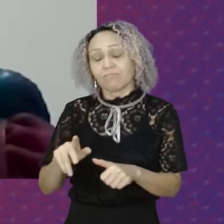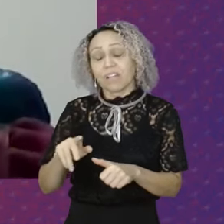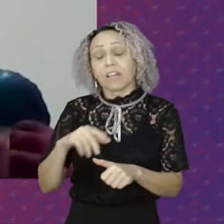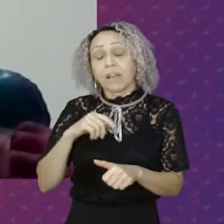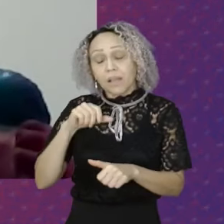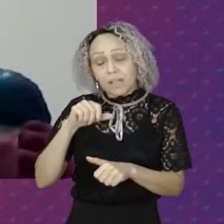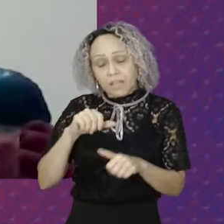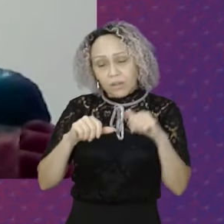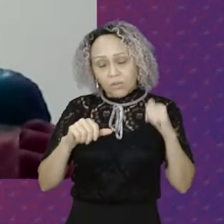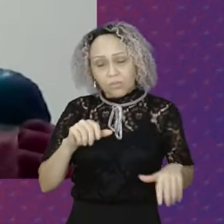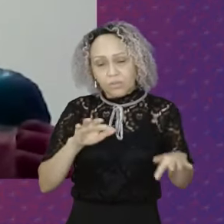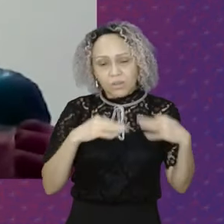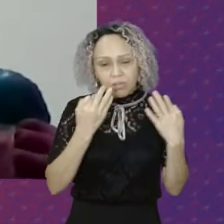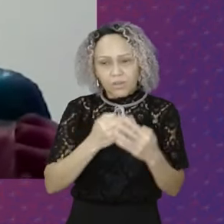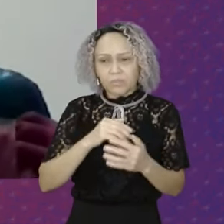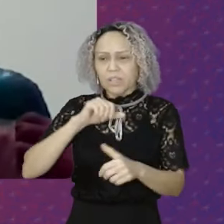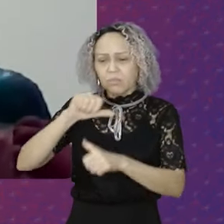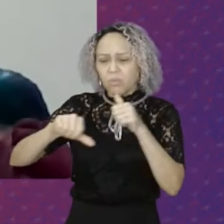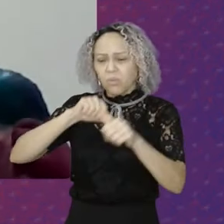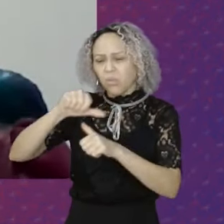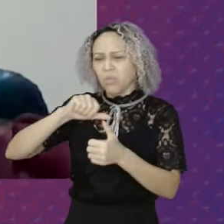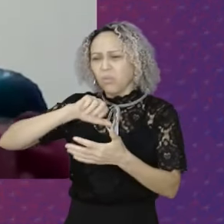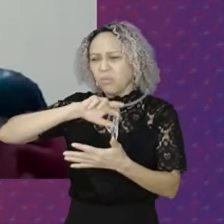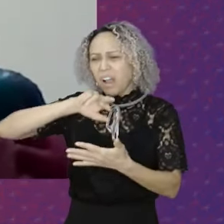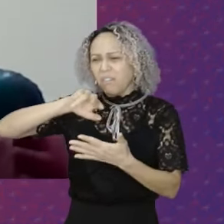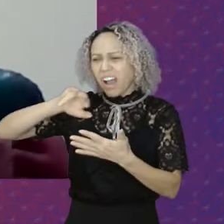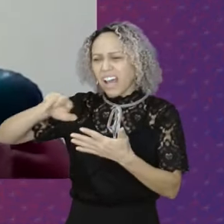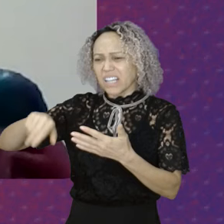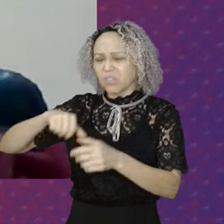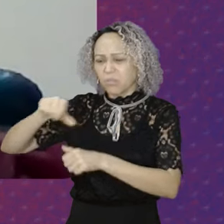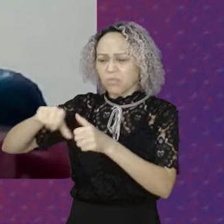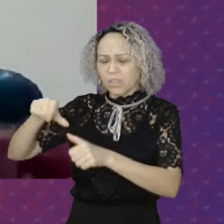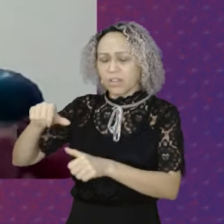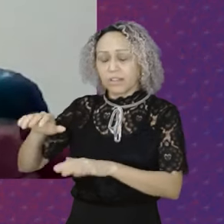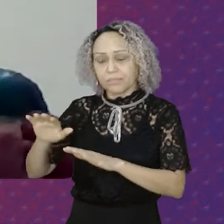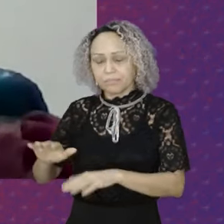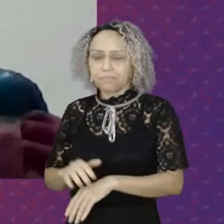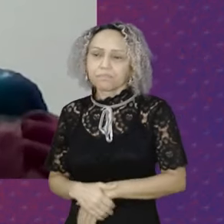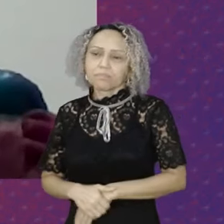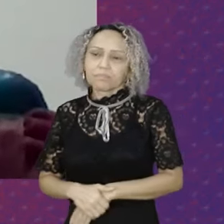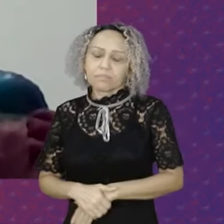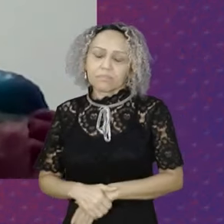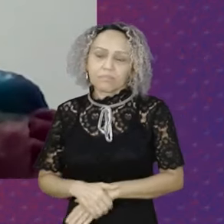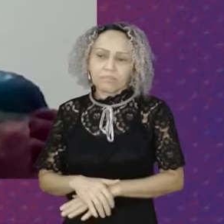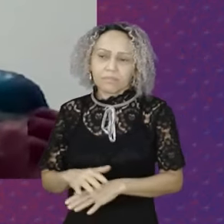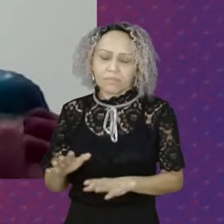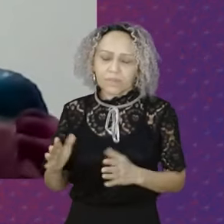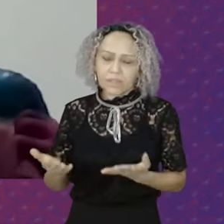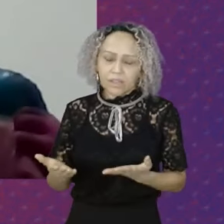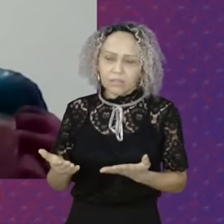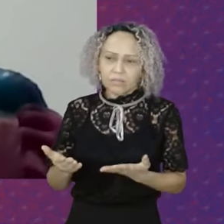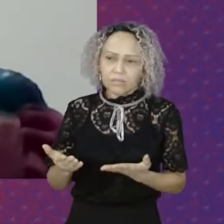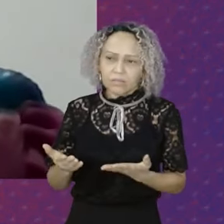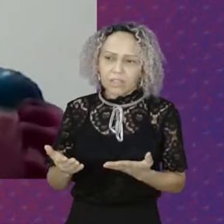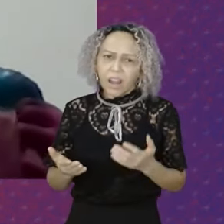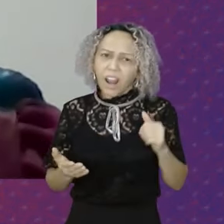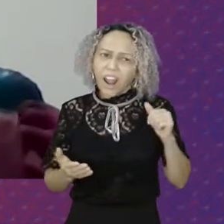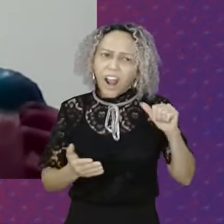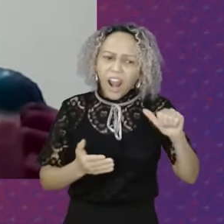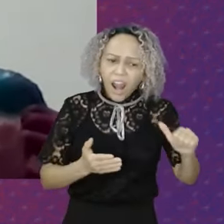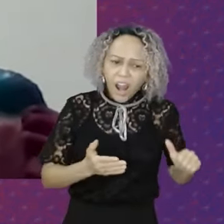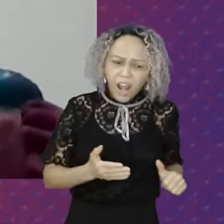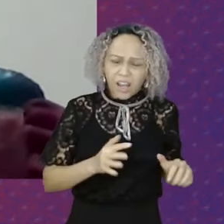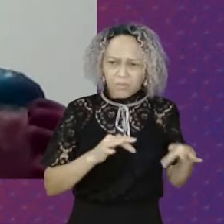Tirando essas condicionalidades Que se apresenta Desde o nascimento Do Bolsa Família Como uma contrapartida